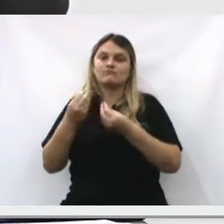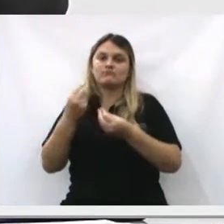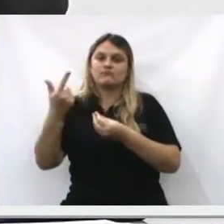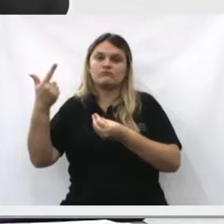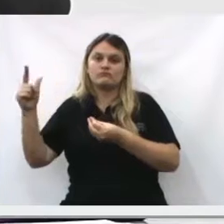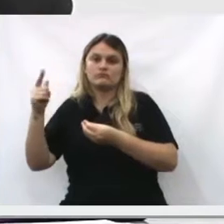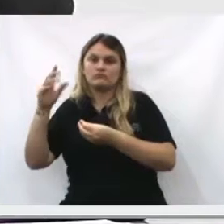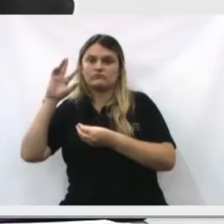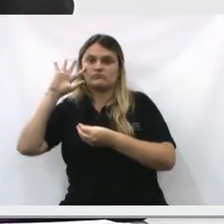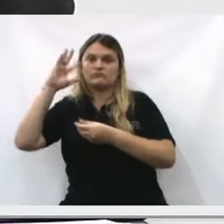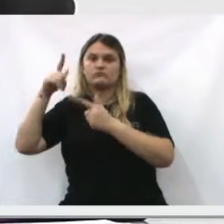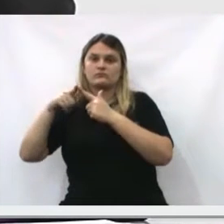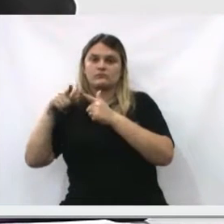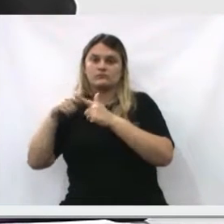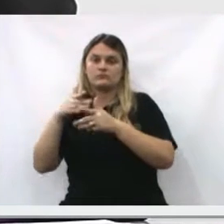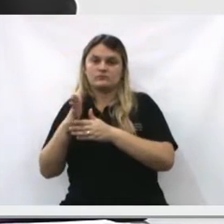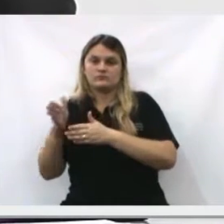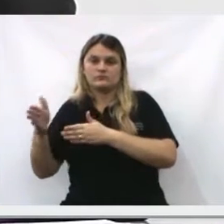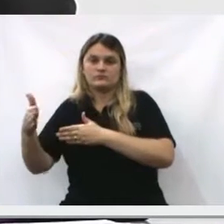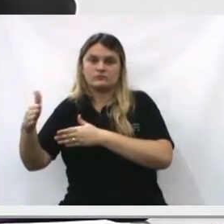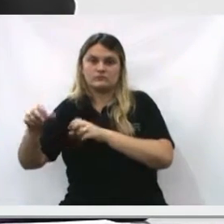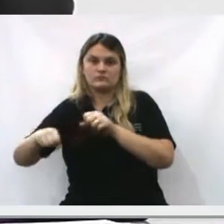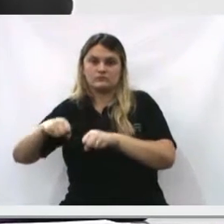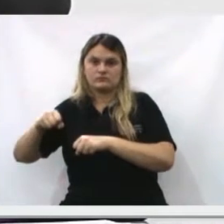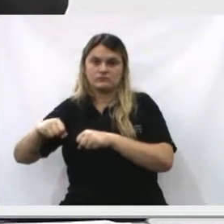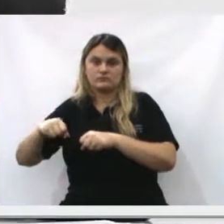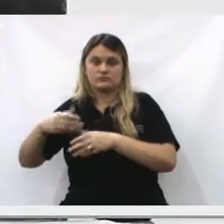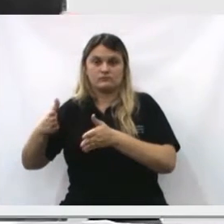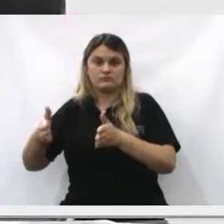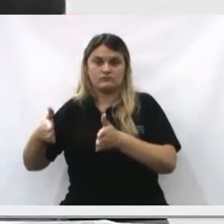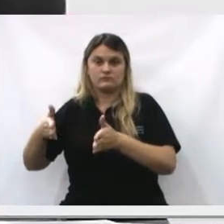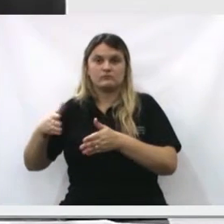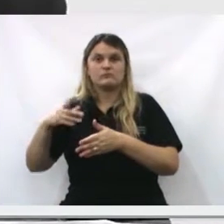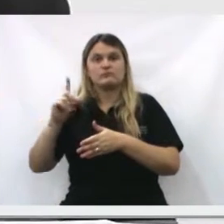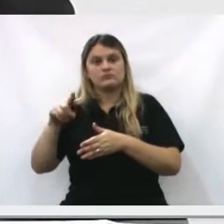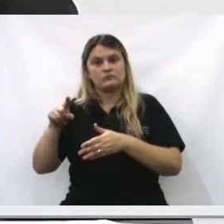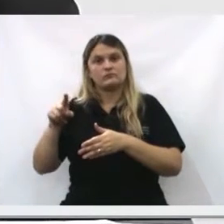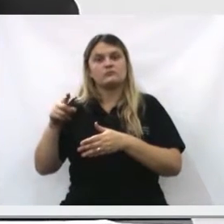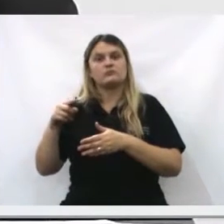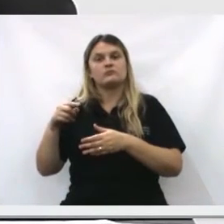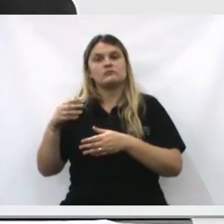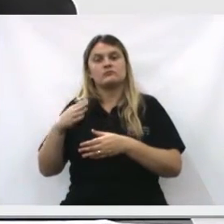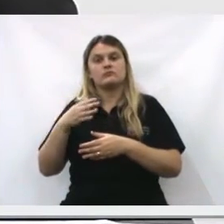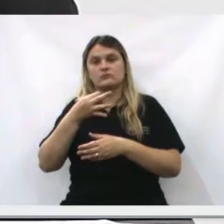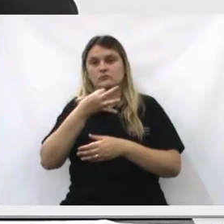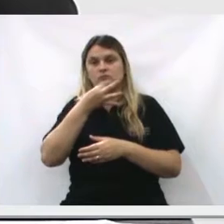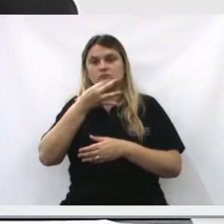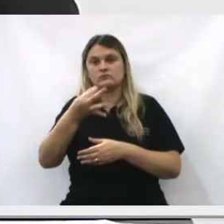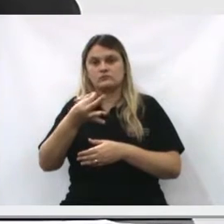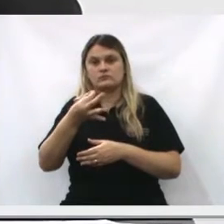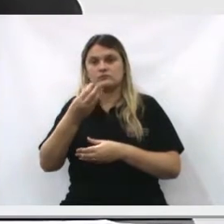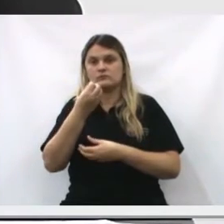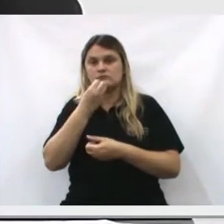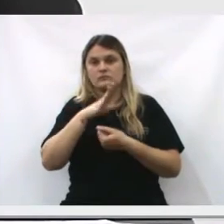outra alternativa no sentido de desviar o trânsito. Quero dizer que é essa a opinião.